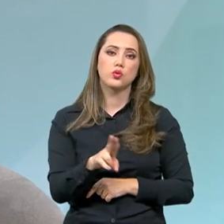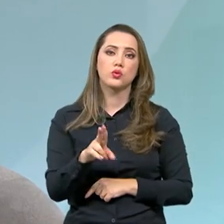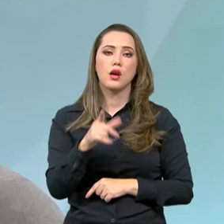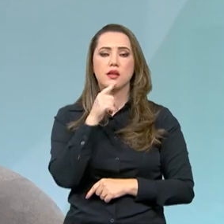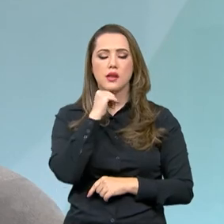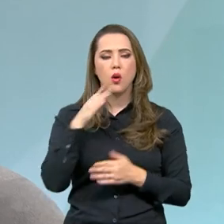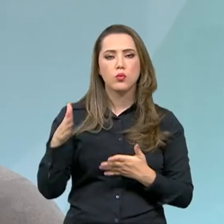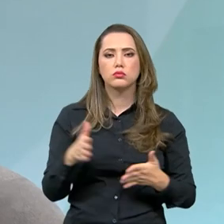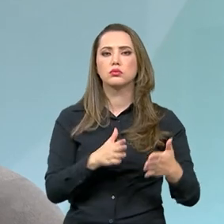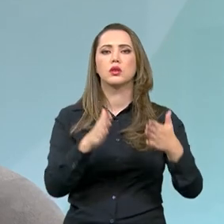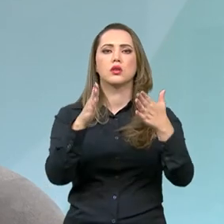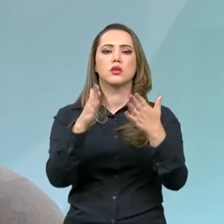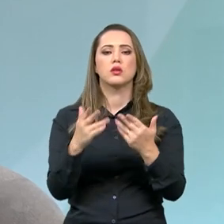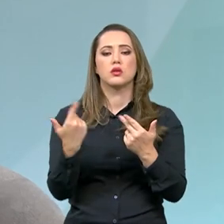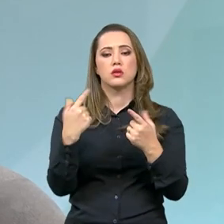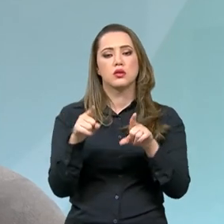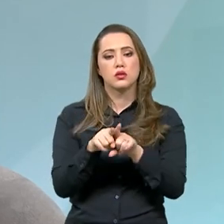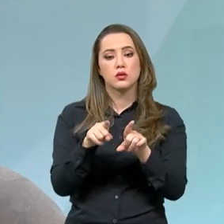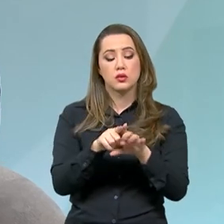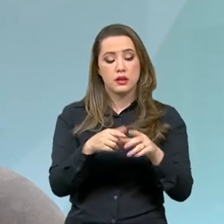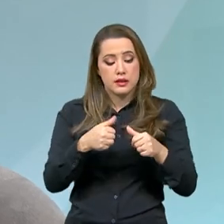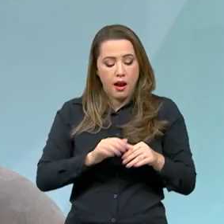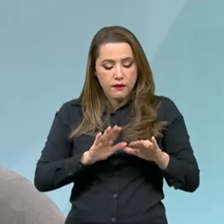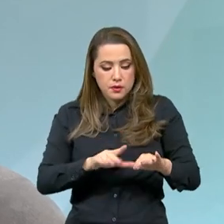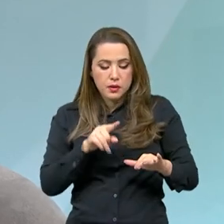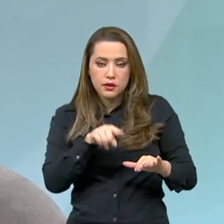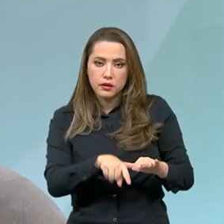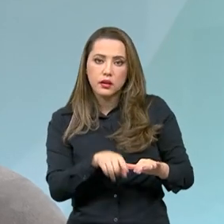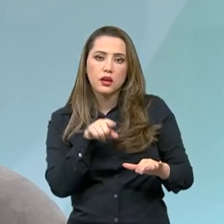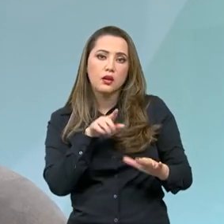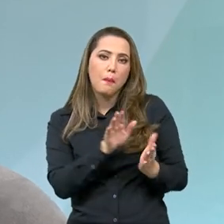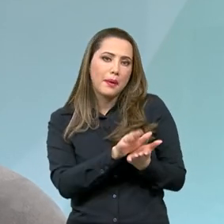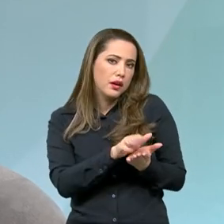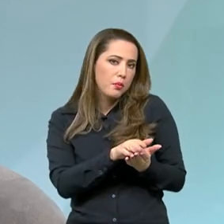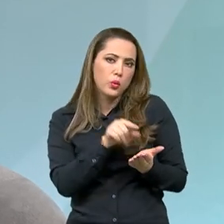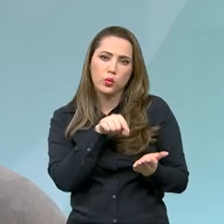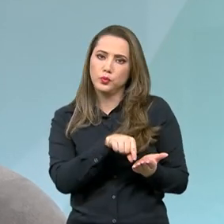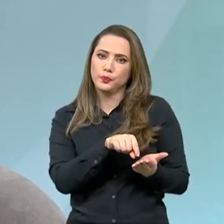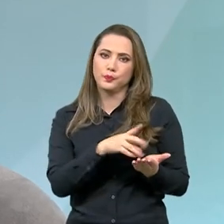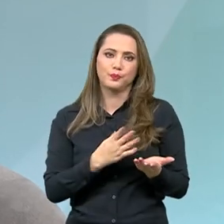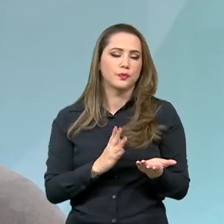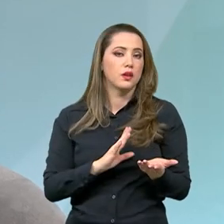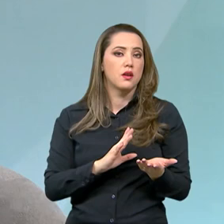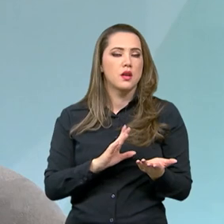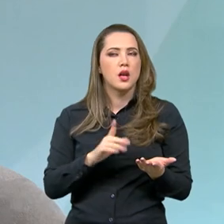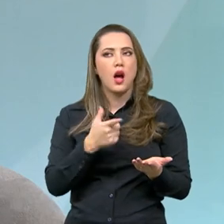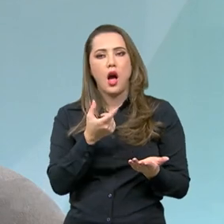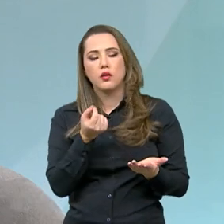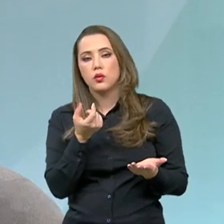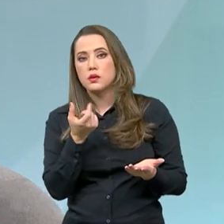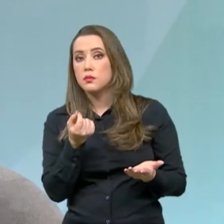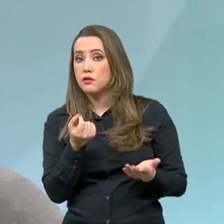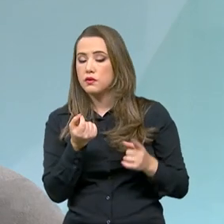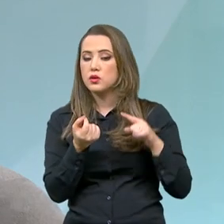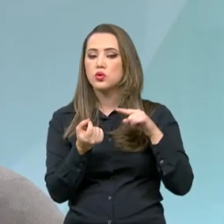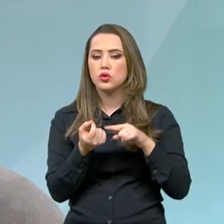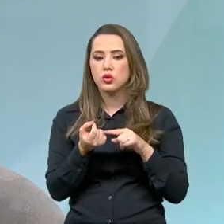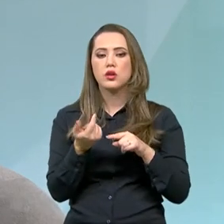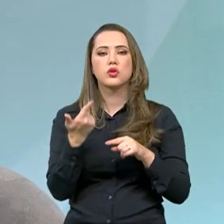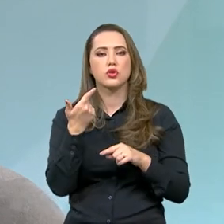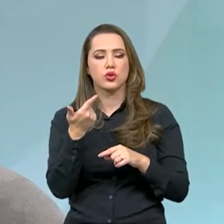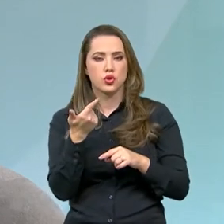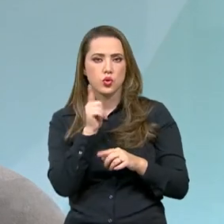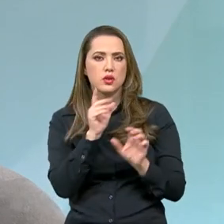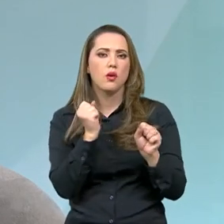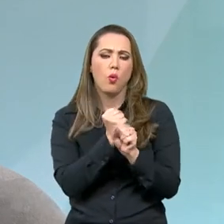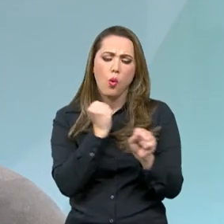águas estavam praticamente no estado doador, estavam em Pernambuco. Então, em 2020, a gente conclui as obras